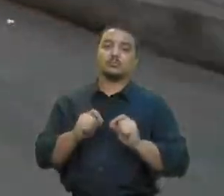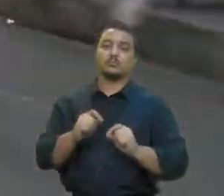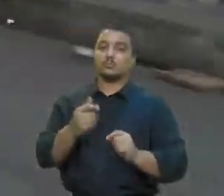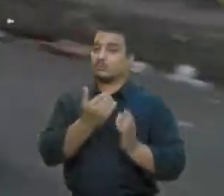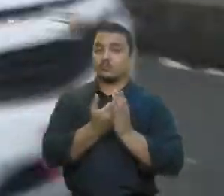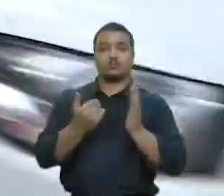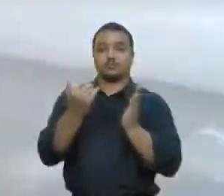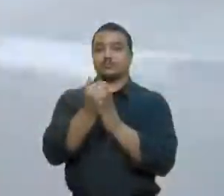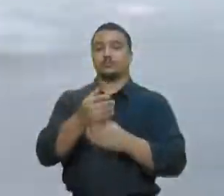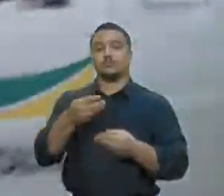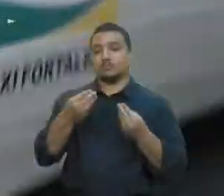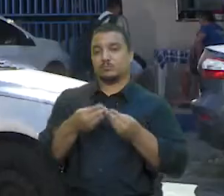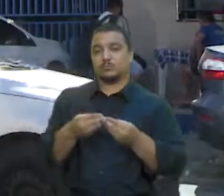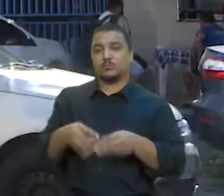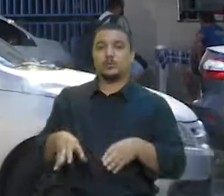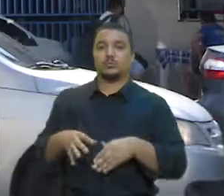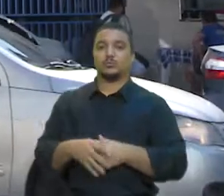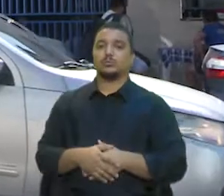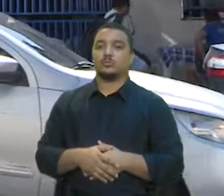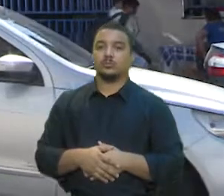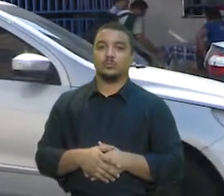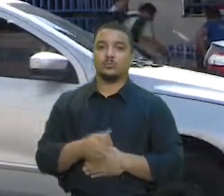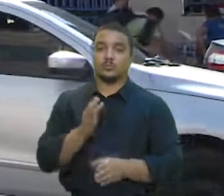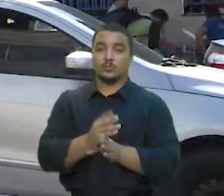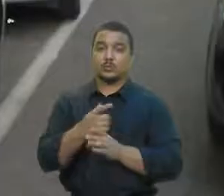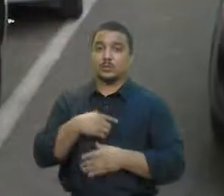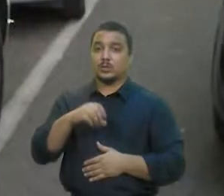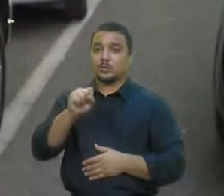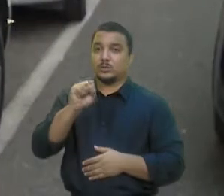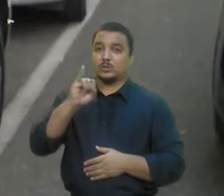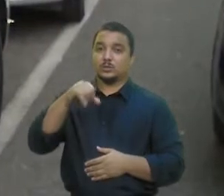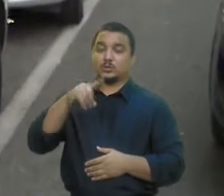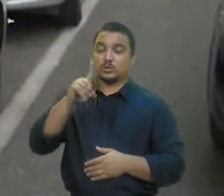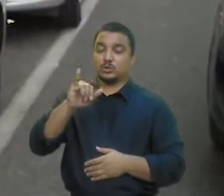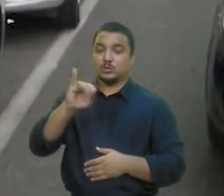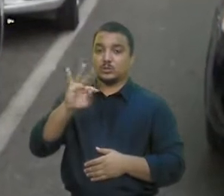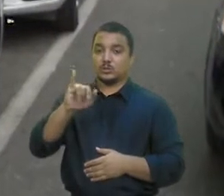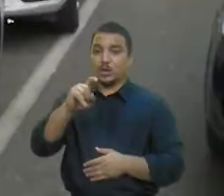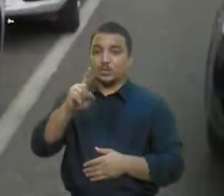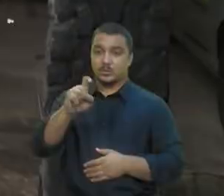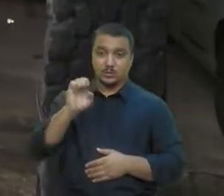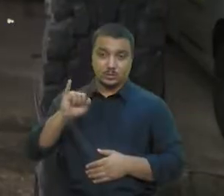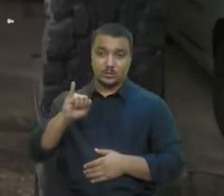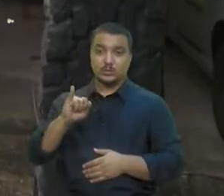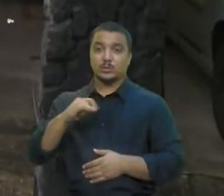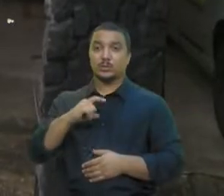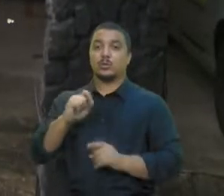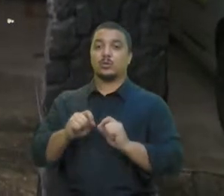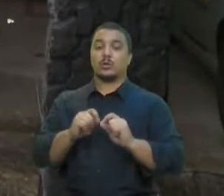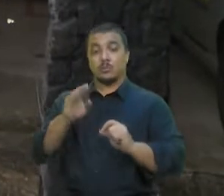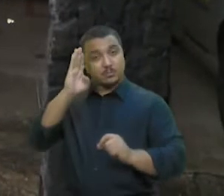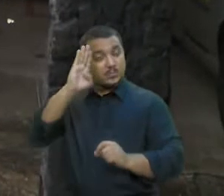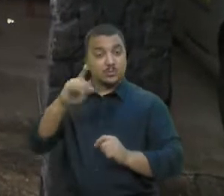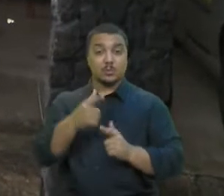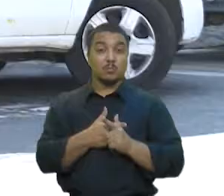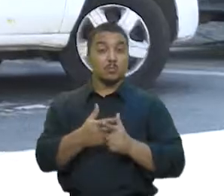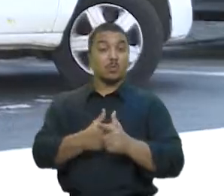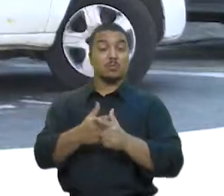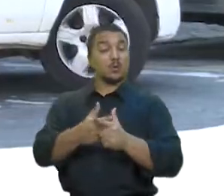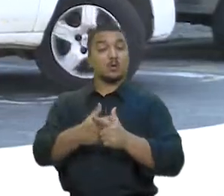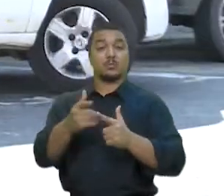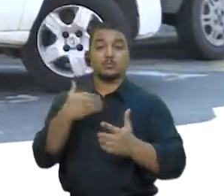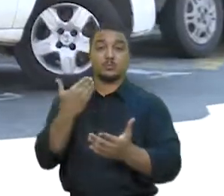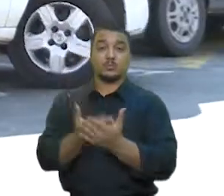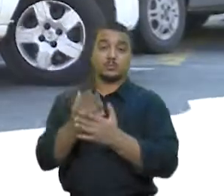prejudicados. Segundo o sindicato da categoria, eles estão passando por um dos momentos mais difíceis da